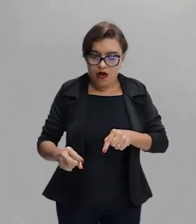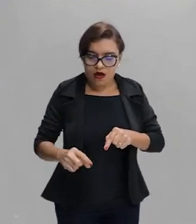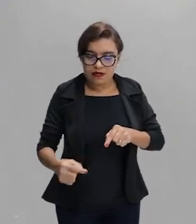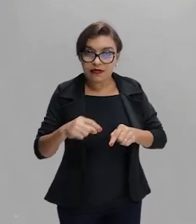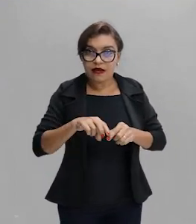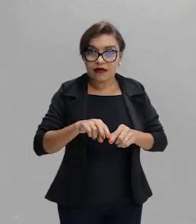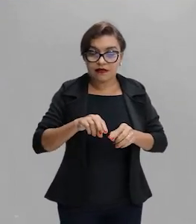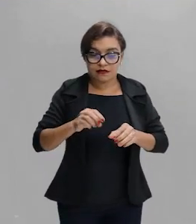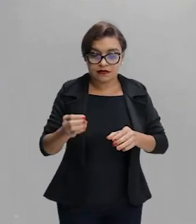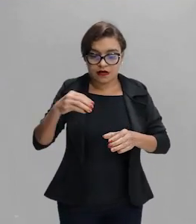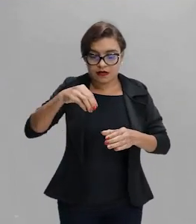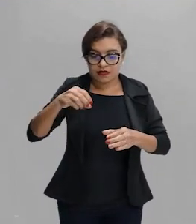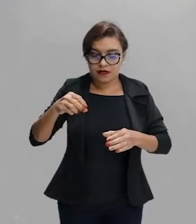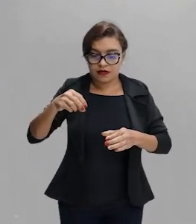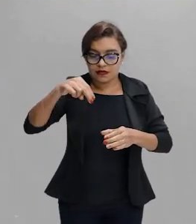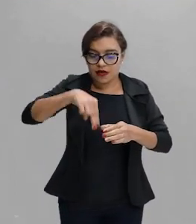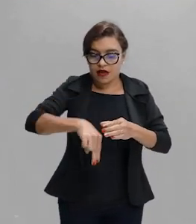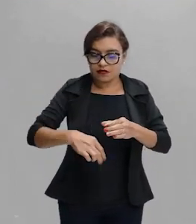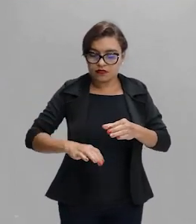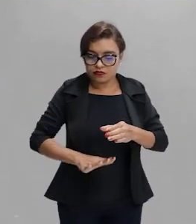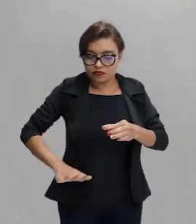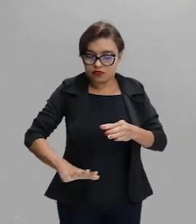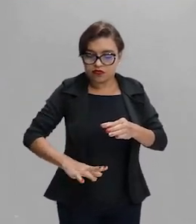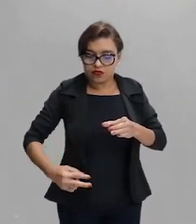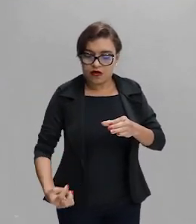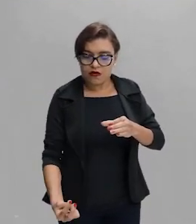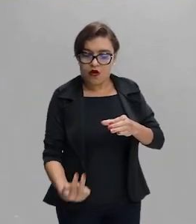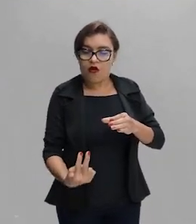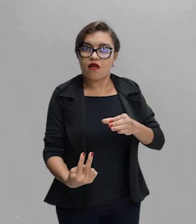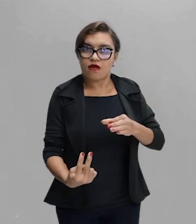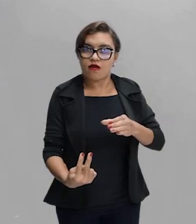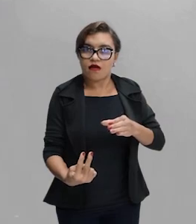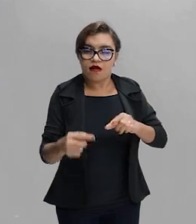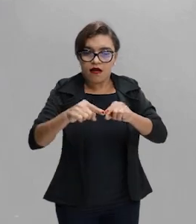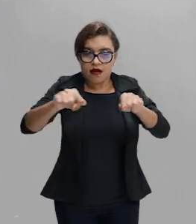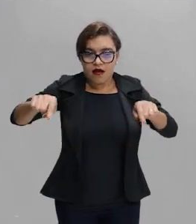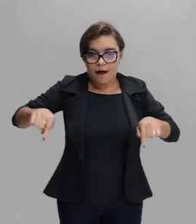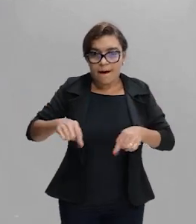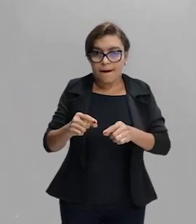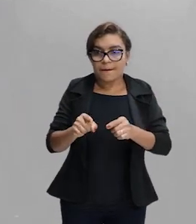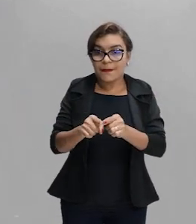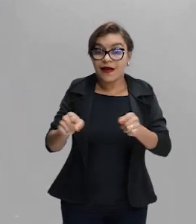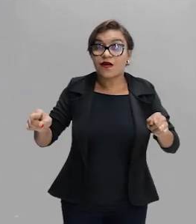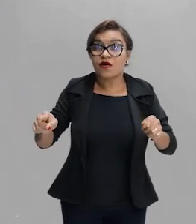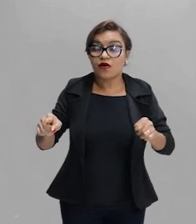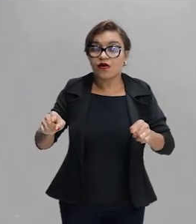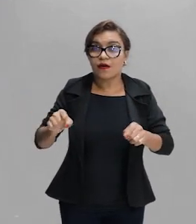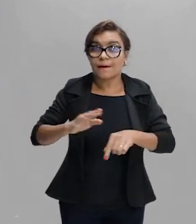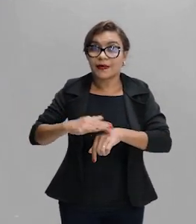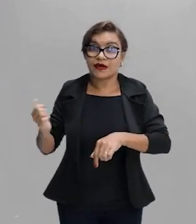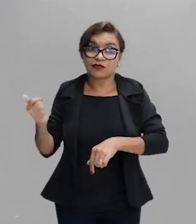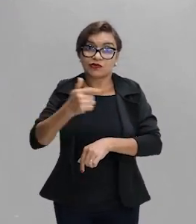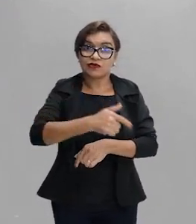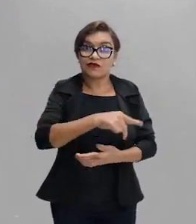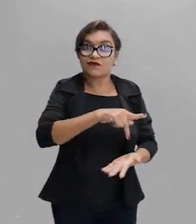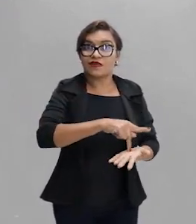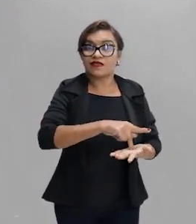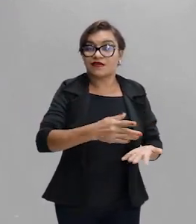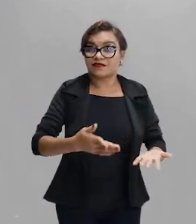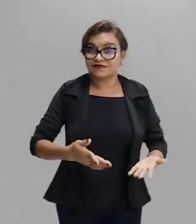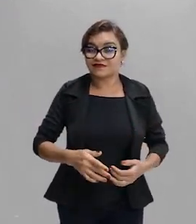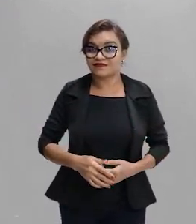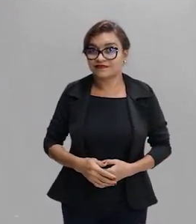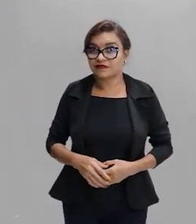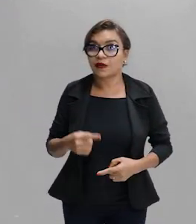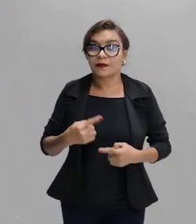da piscina, ele vai conseguir observar a borda da piscina muito maior do que o real. Justamente por conta